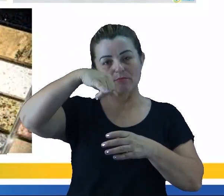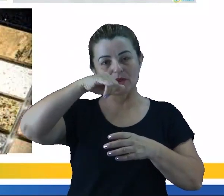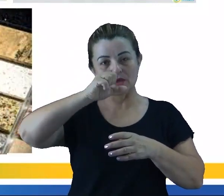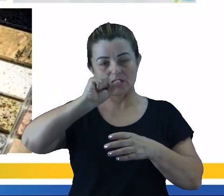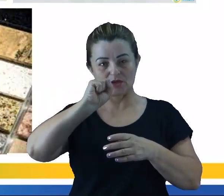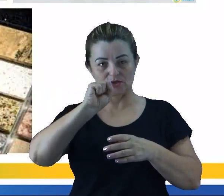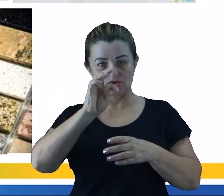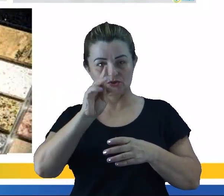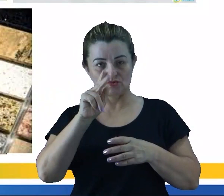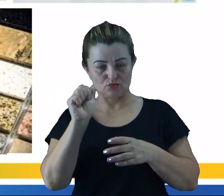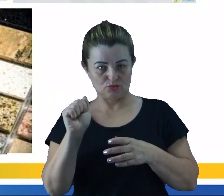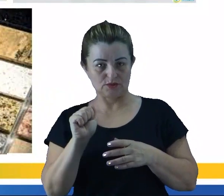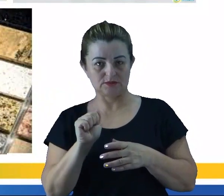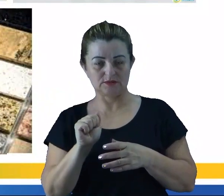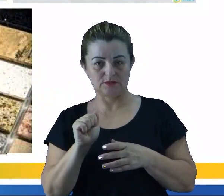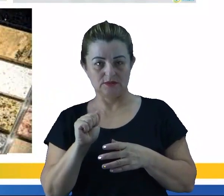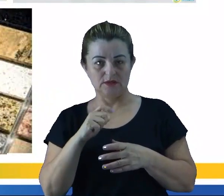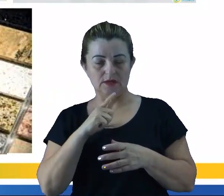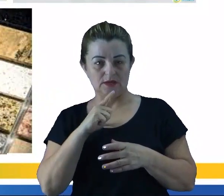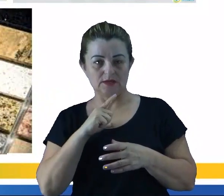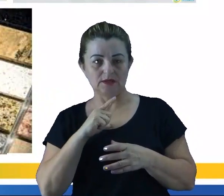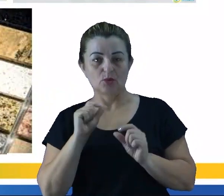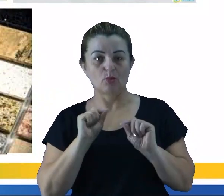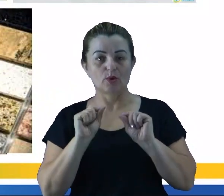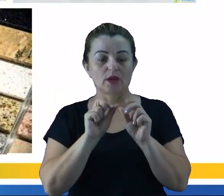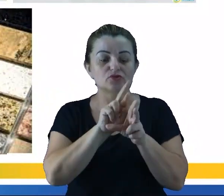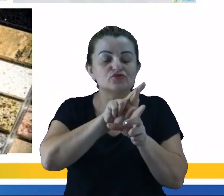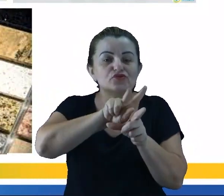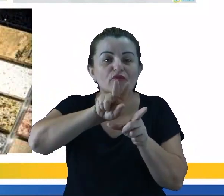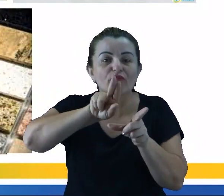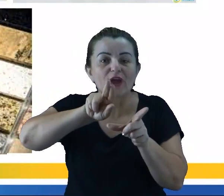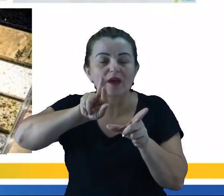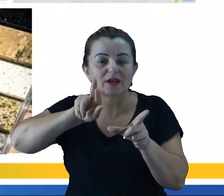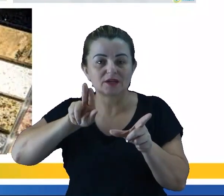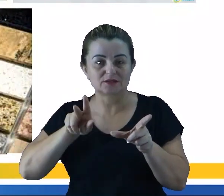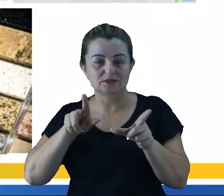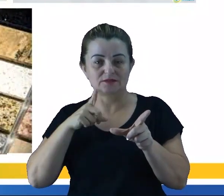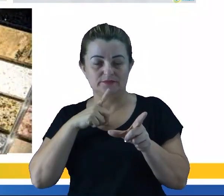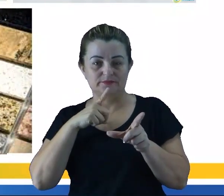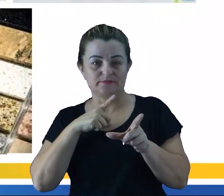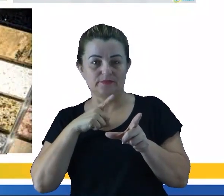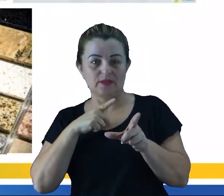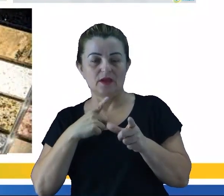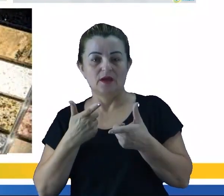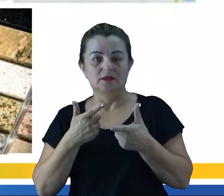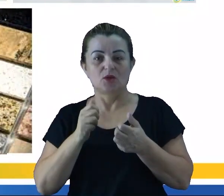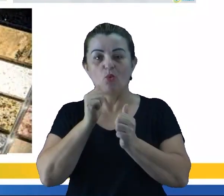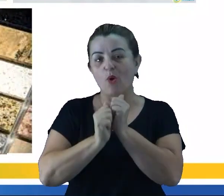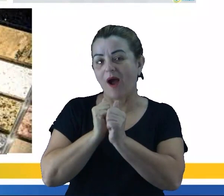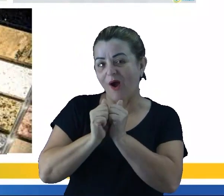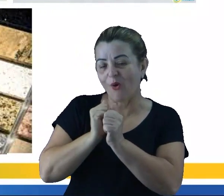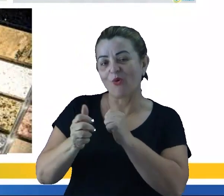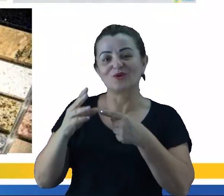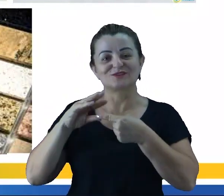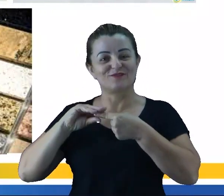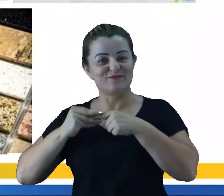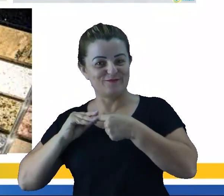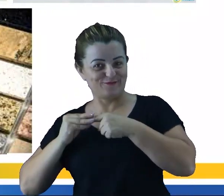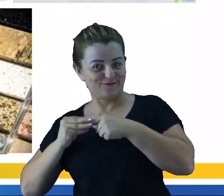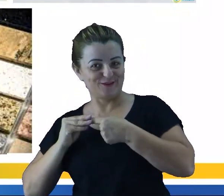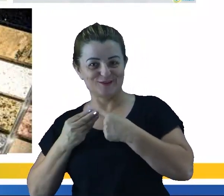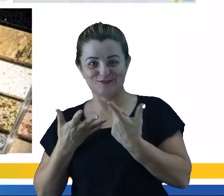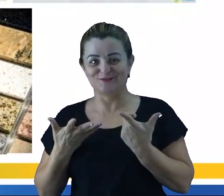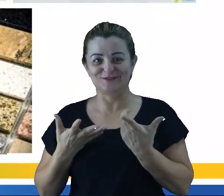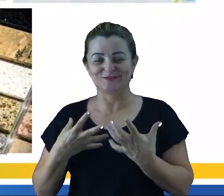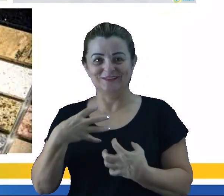de mistura heterogênea, né. A gente tem ali outro exemplo que é o arroz e feijão, né, essa aula de química sempre dá